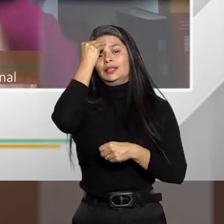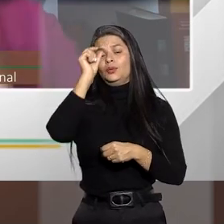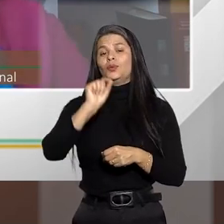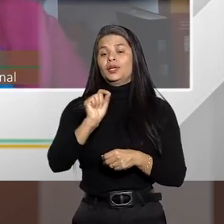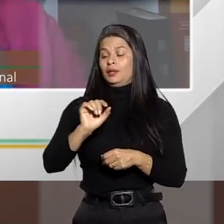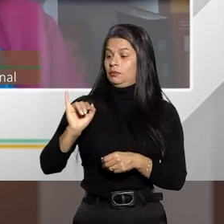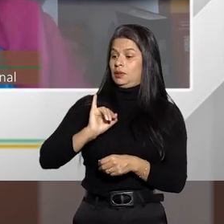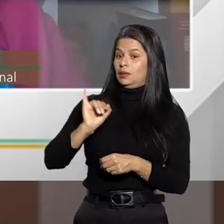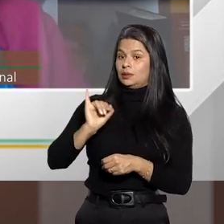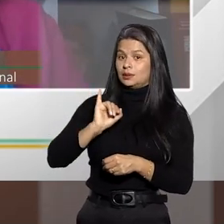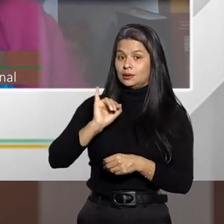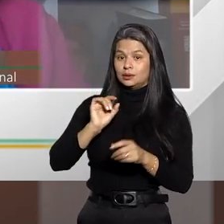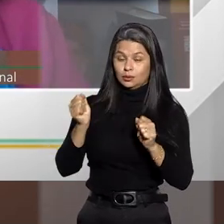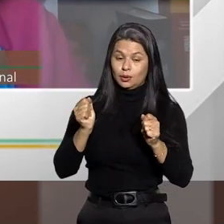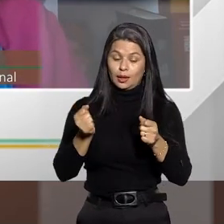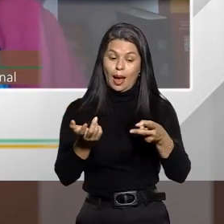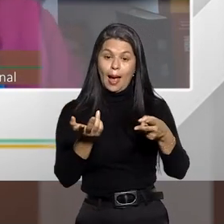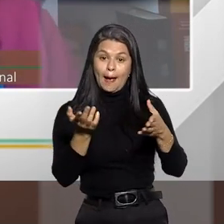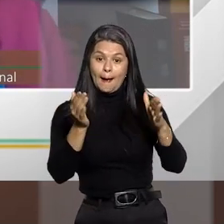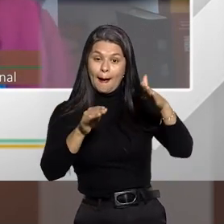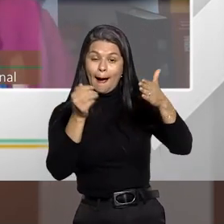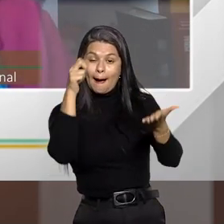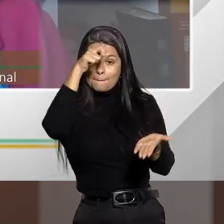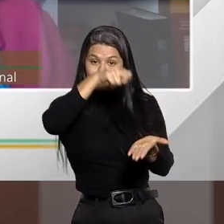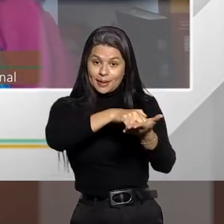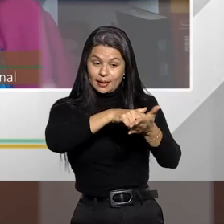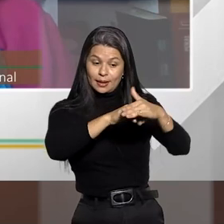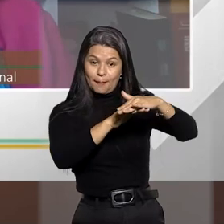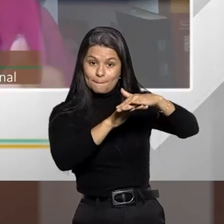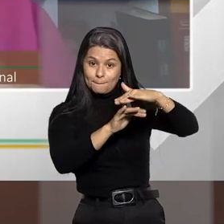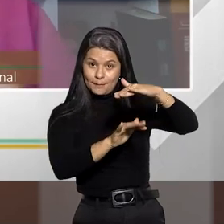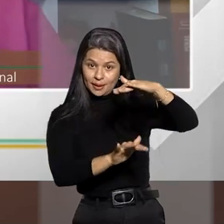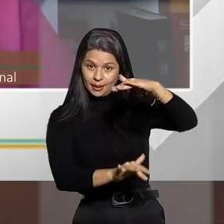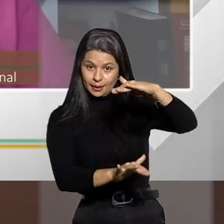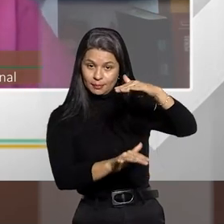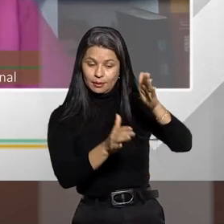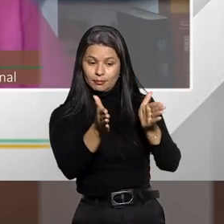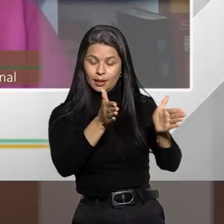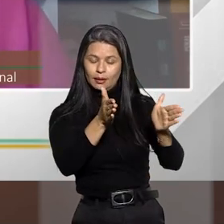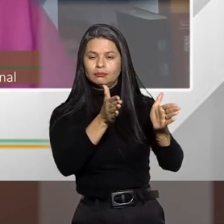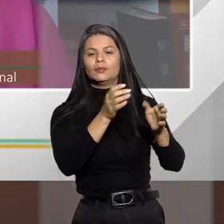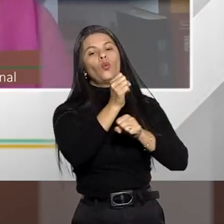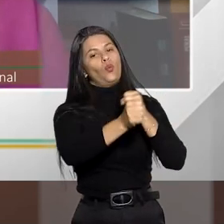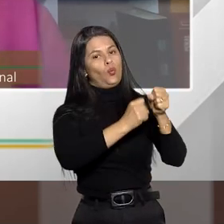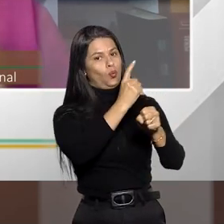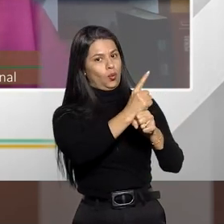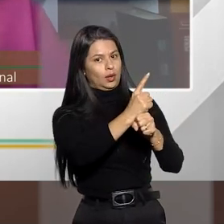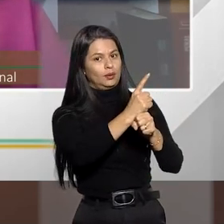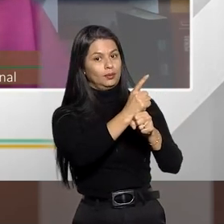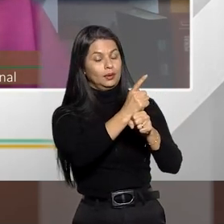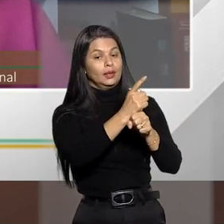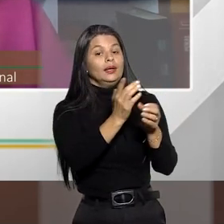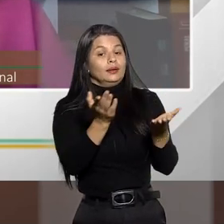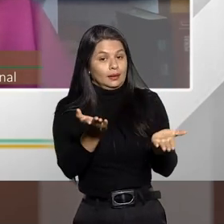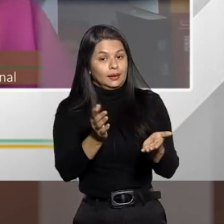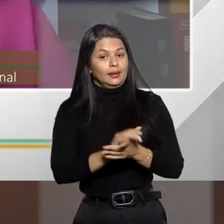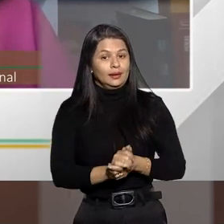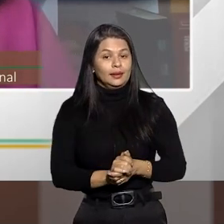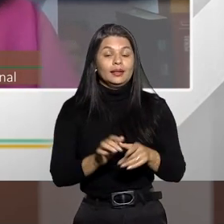mínima privativa de liberdade. Então, a pena mínima tem que ser de até um ano, né? E aí,